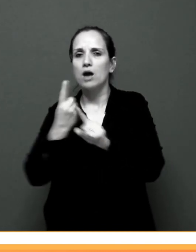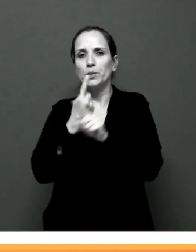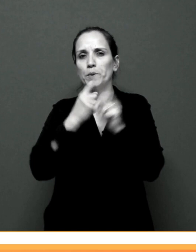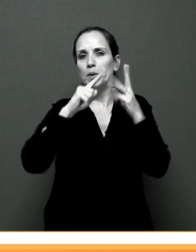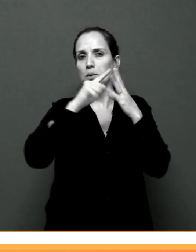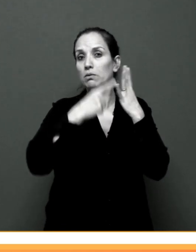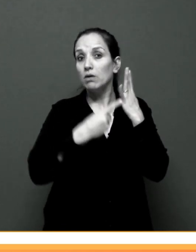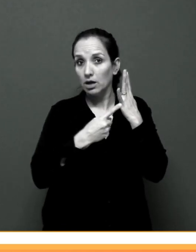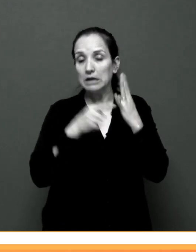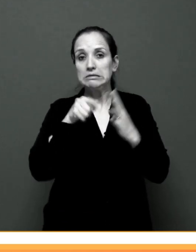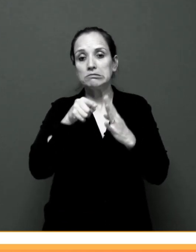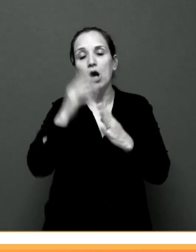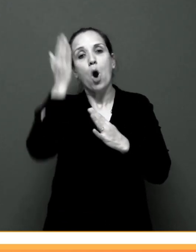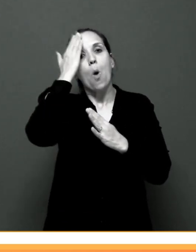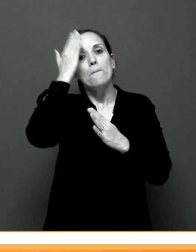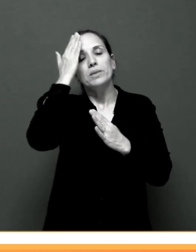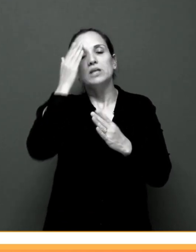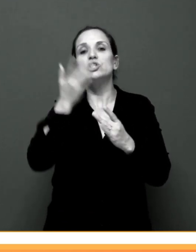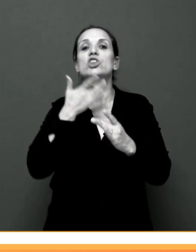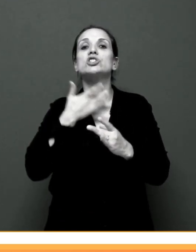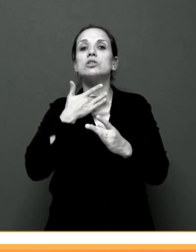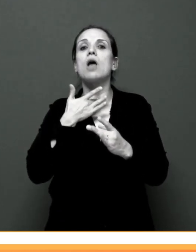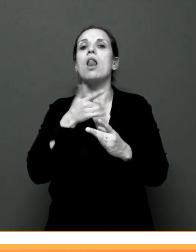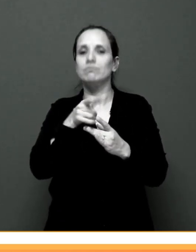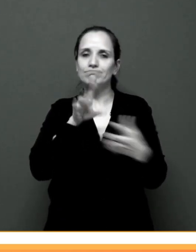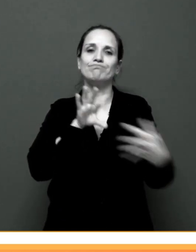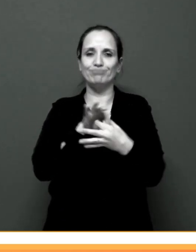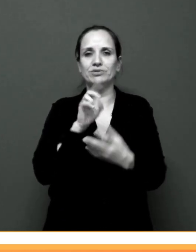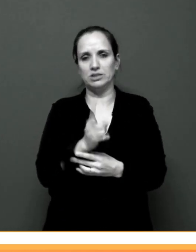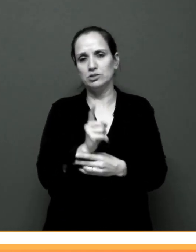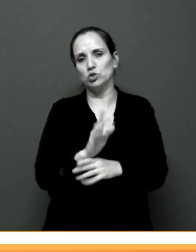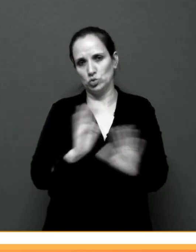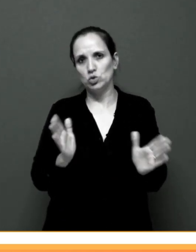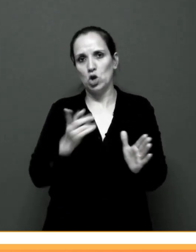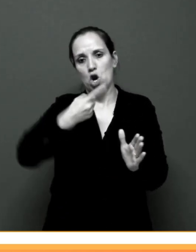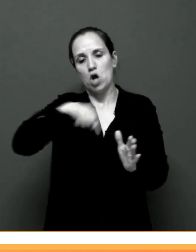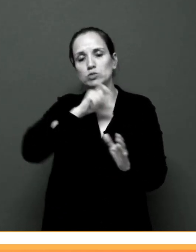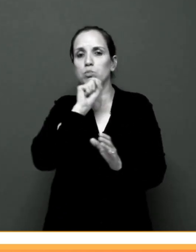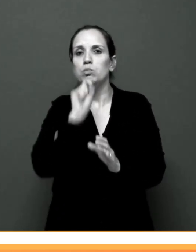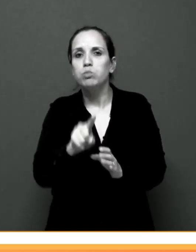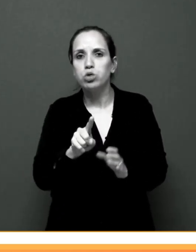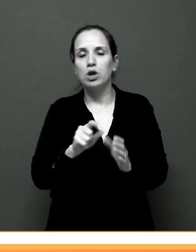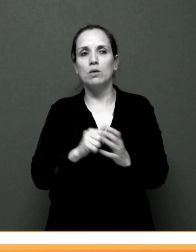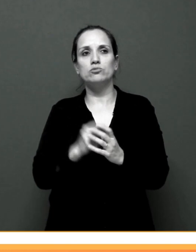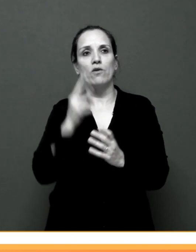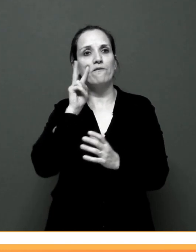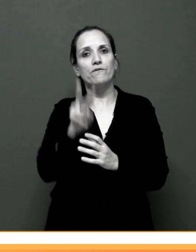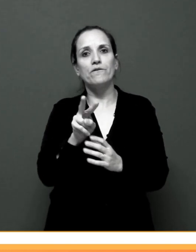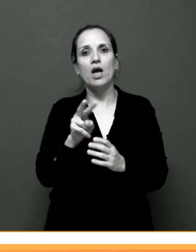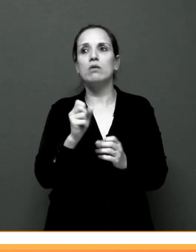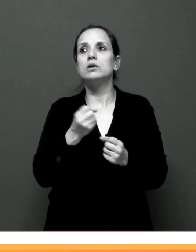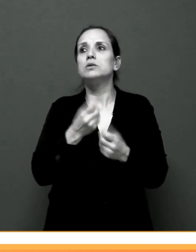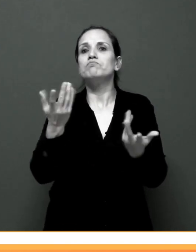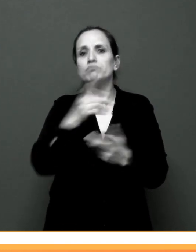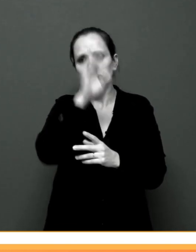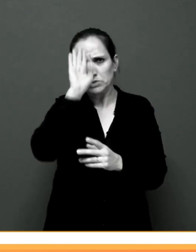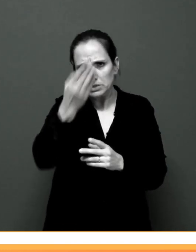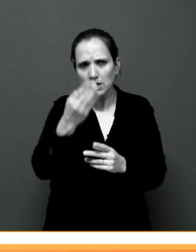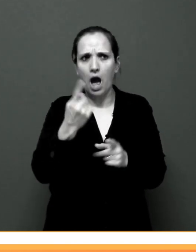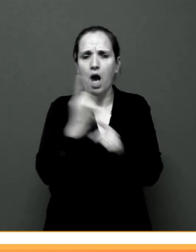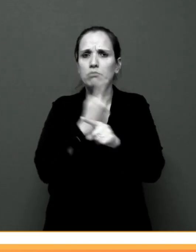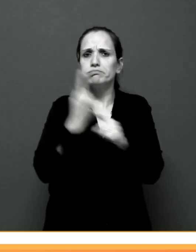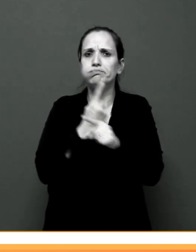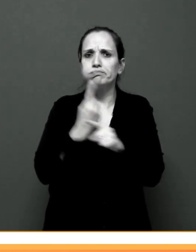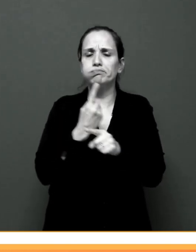E as competências digitais lidam com isso. Nós podemos verificar o quanto ele sabe buscar